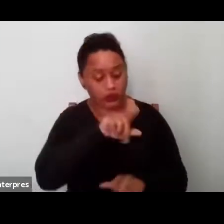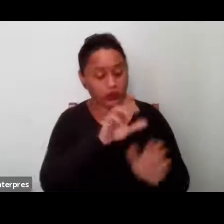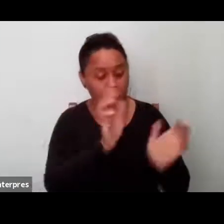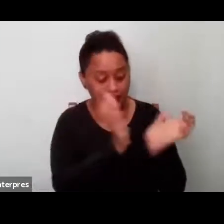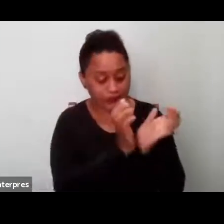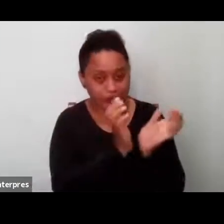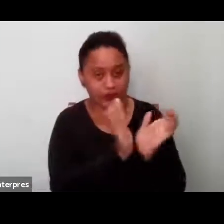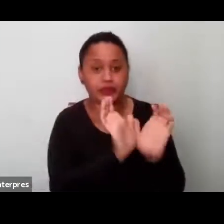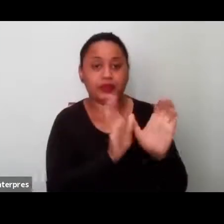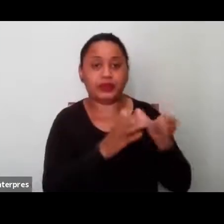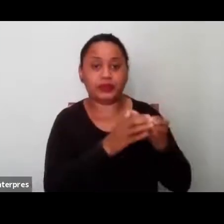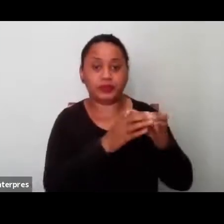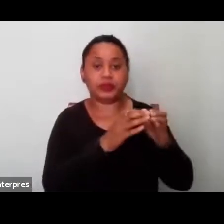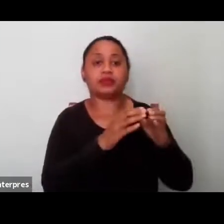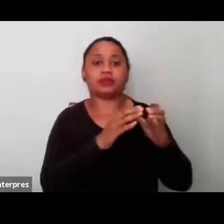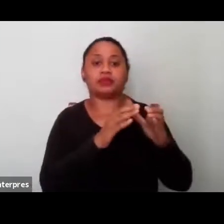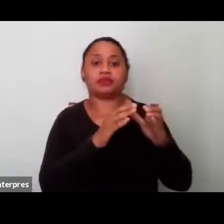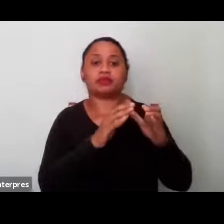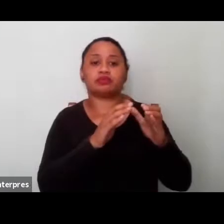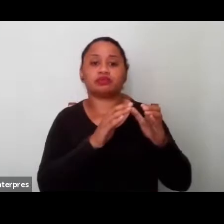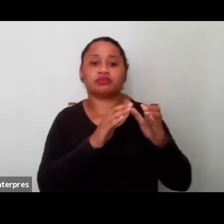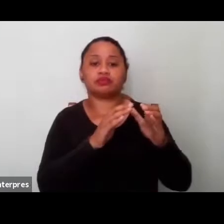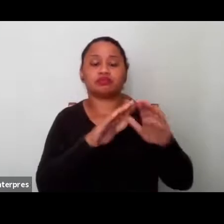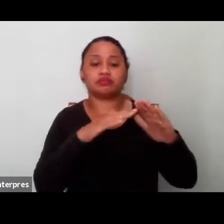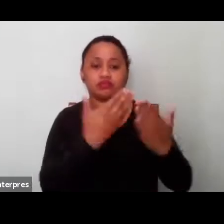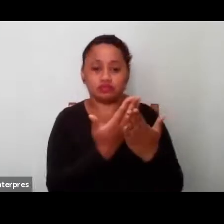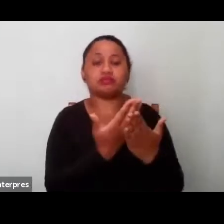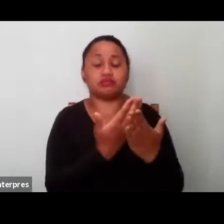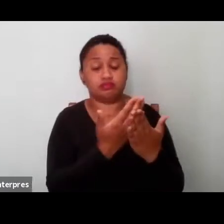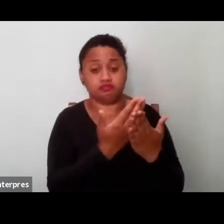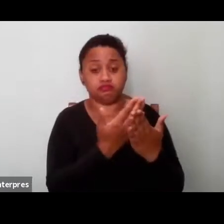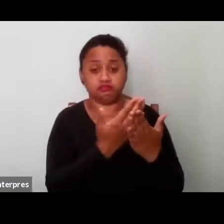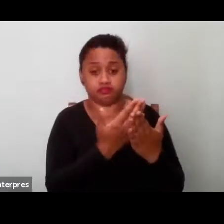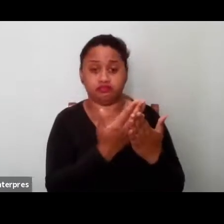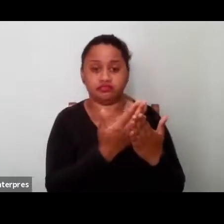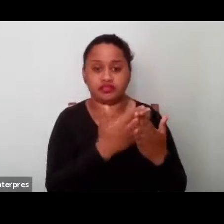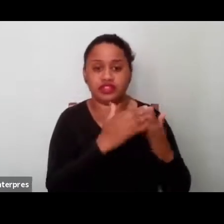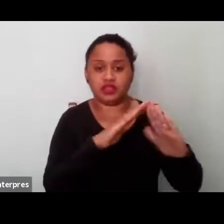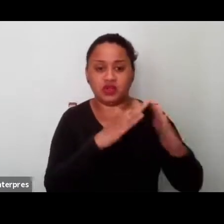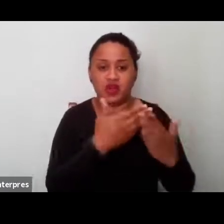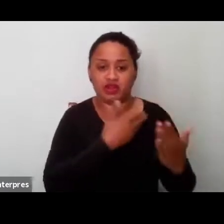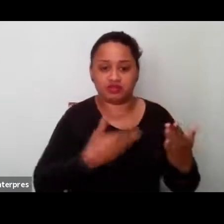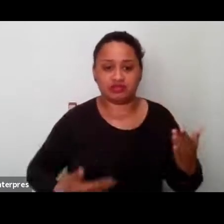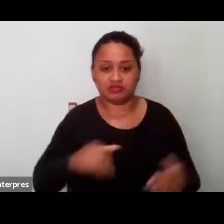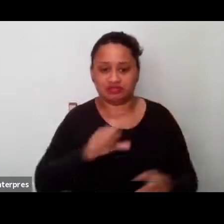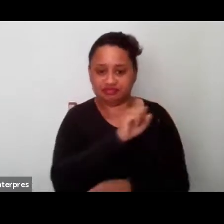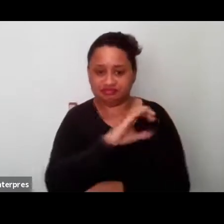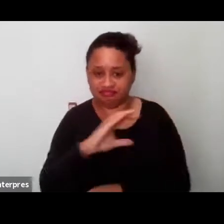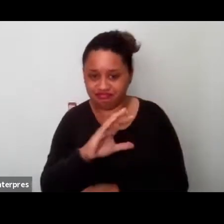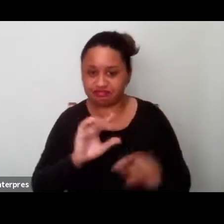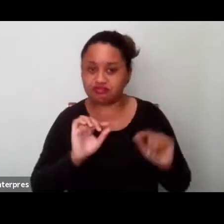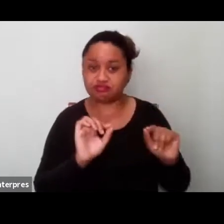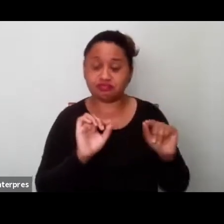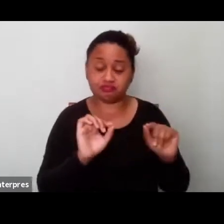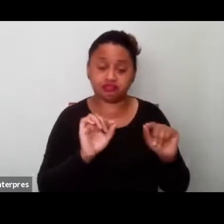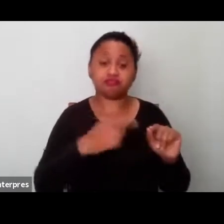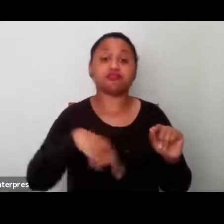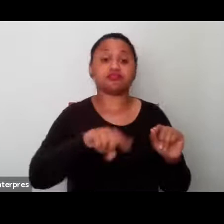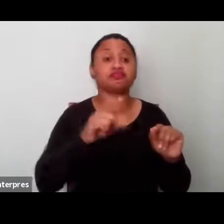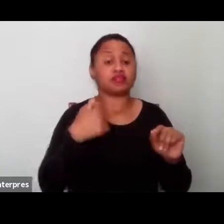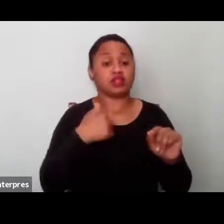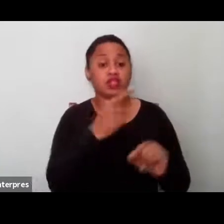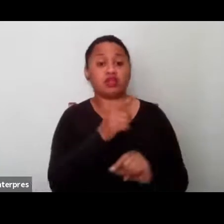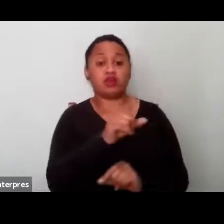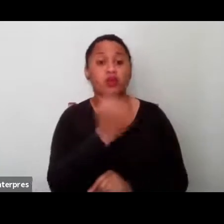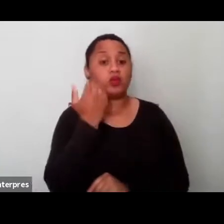estuda nessa escola, né, da rede estadual de Santa Catarina, né, então, sobretudo, um dos